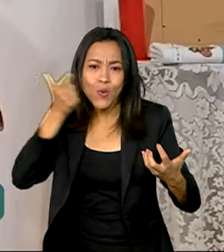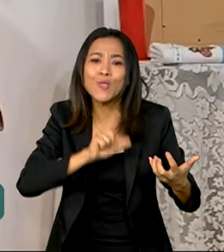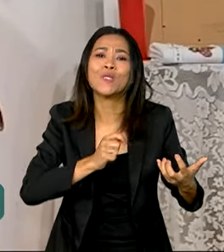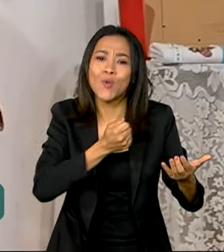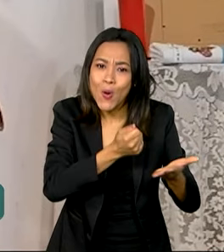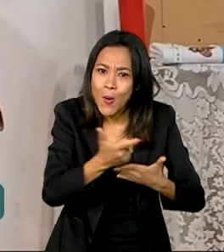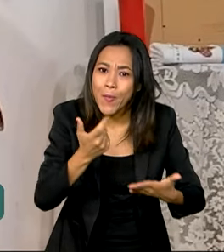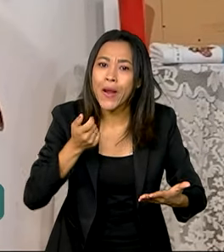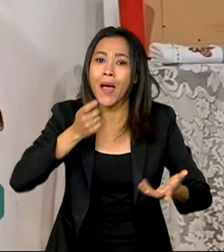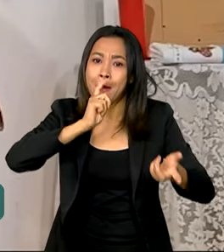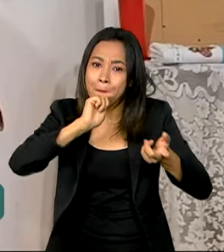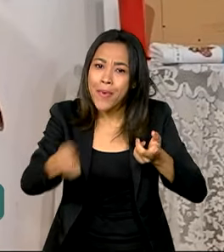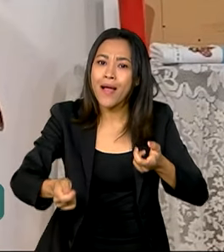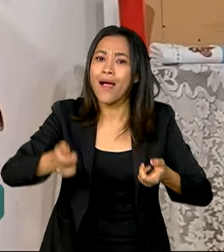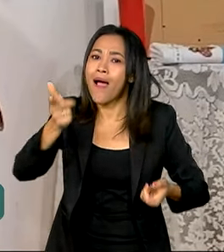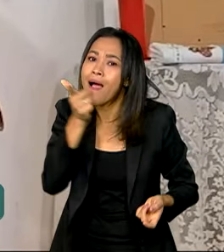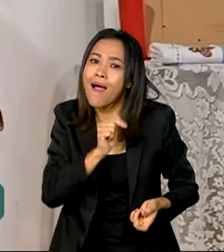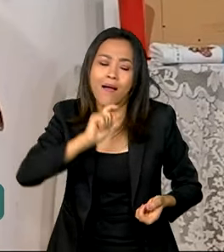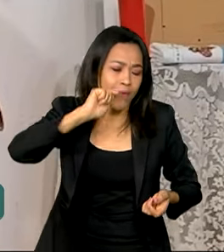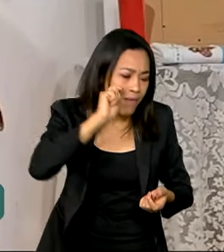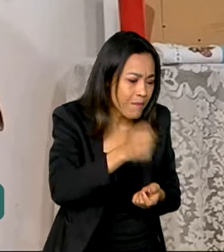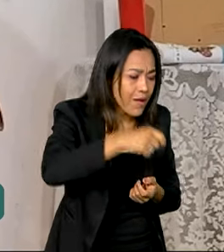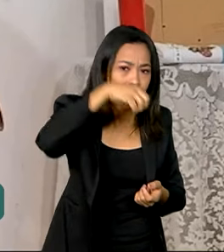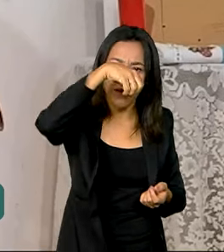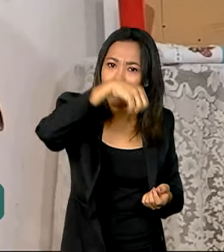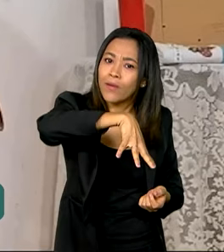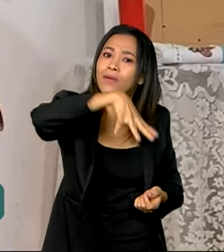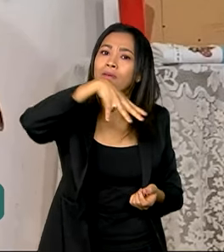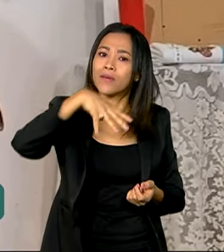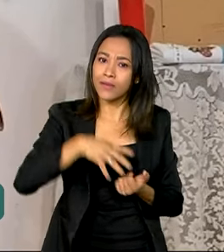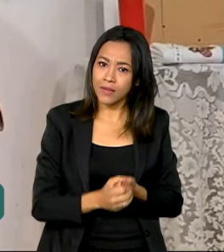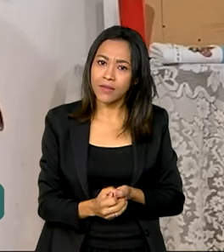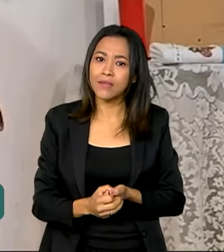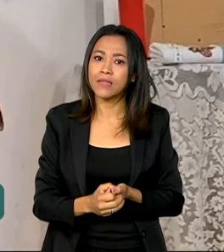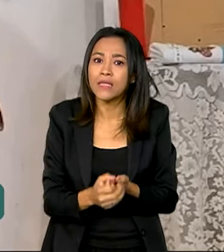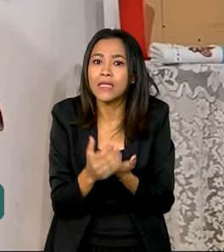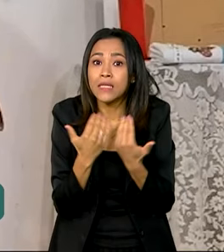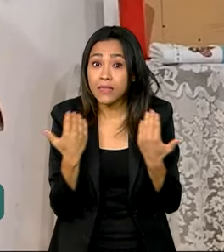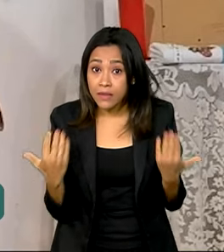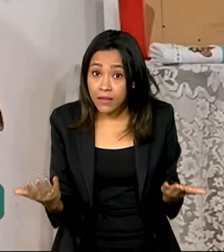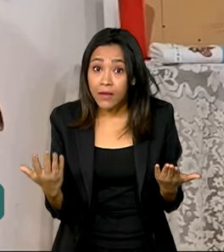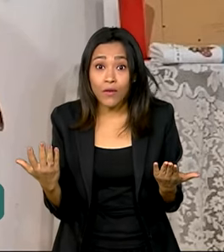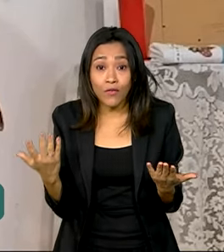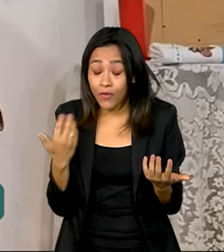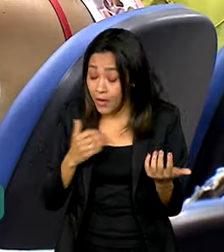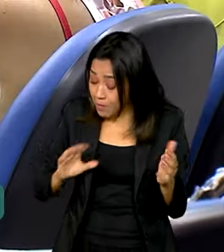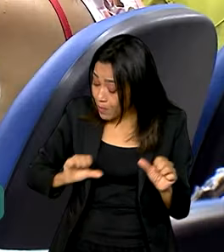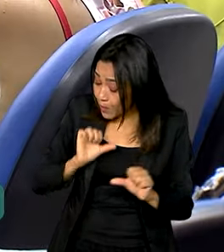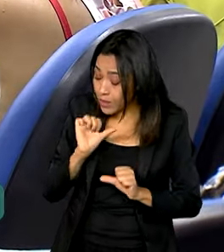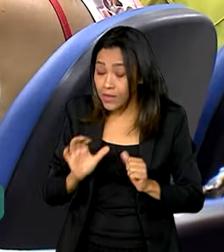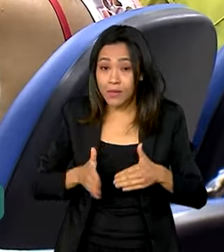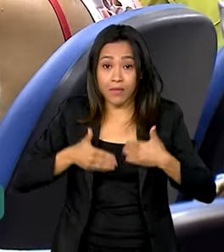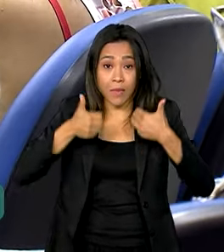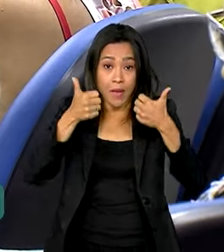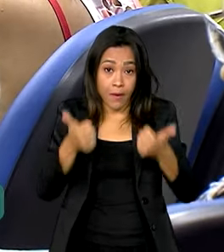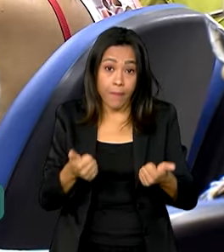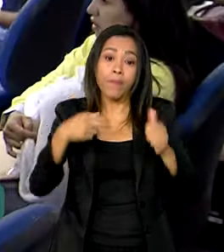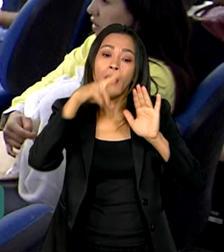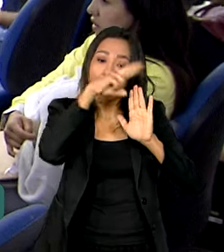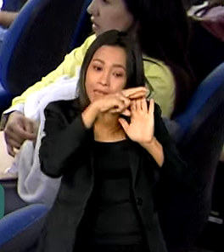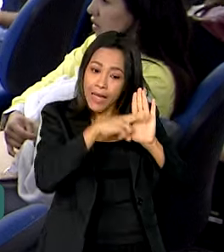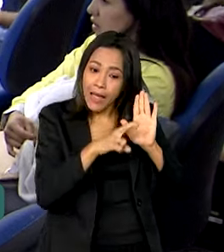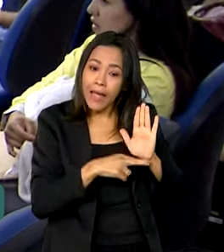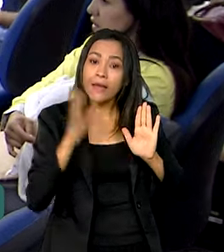Posso pagar minha água, minha luz. Então, me danço para melhor. As regras foram